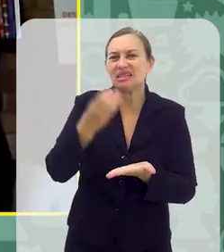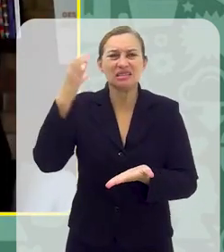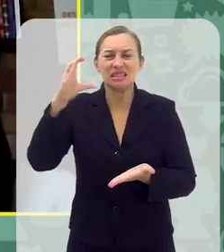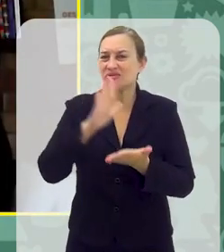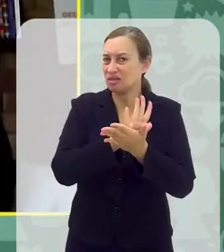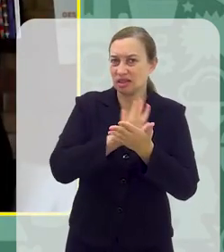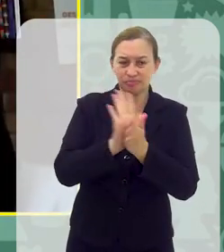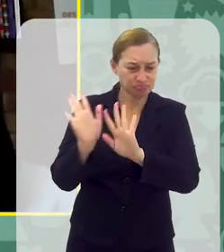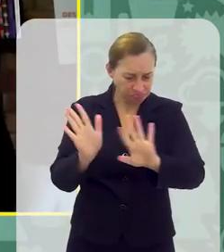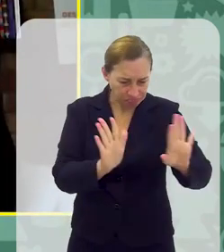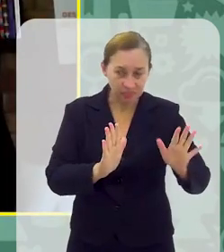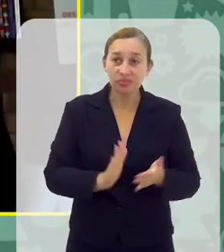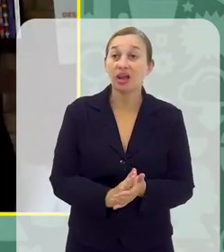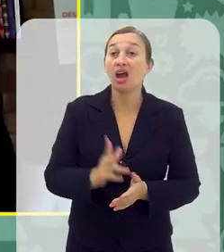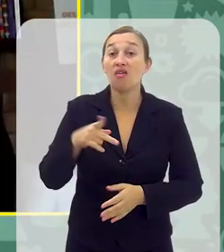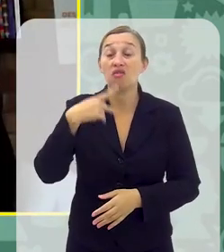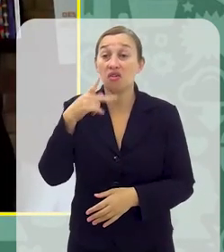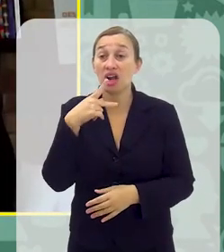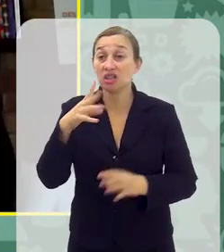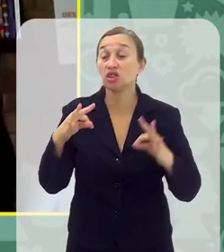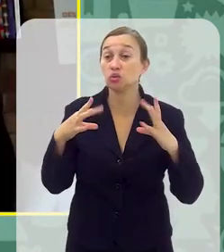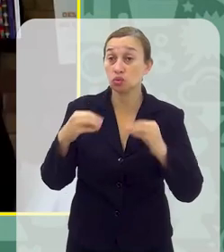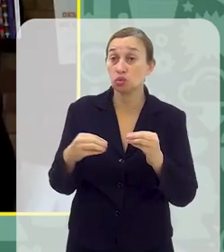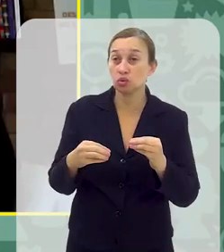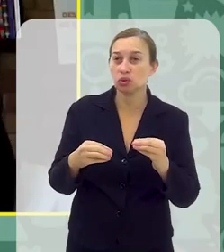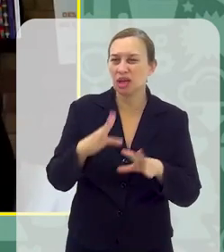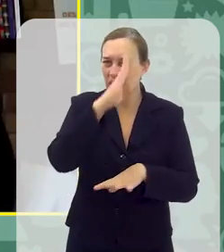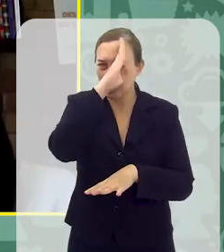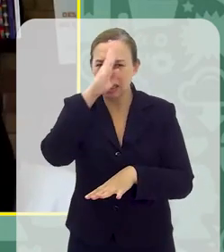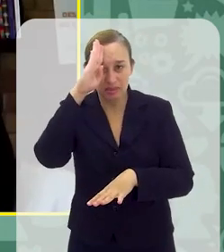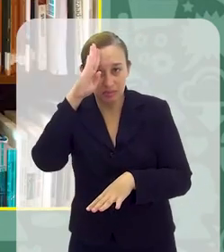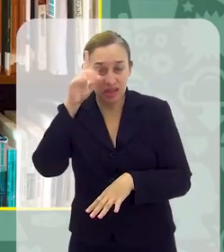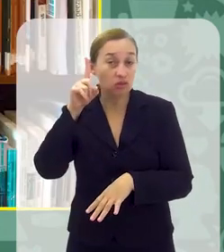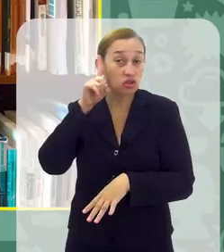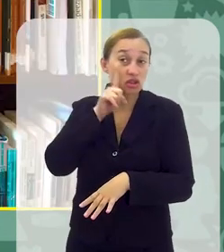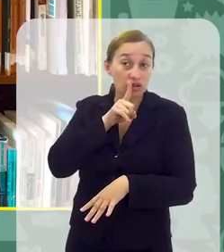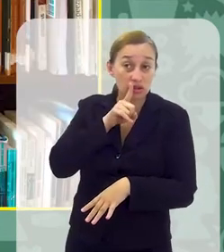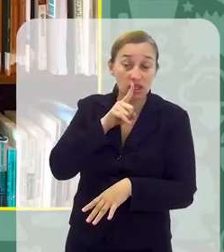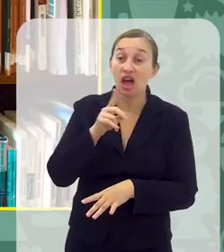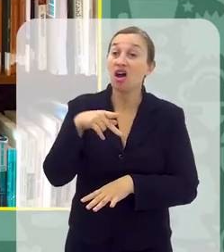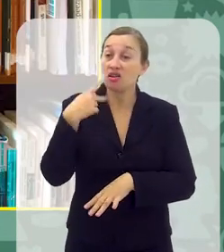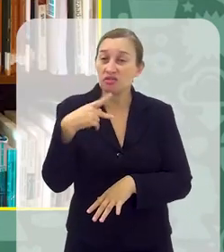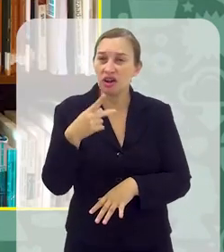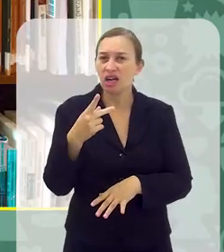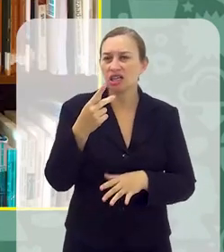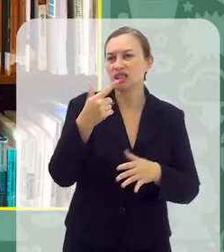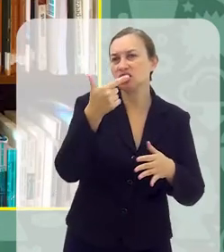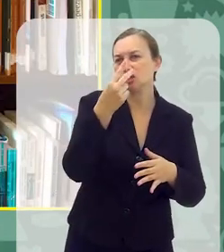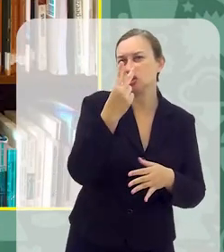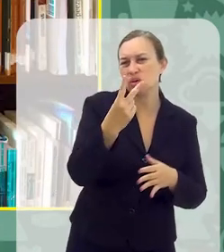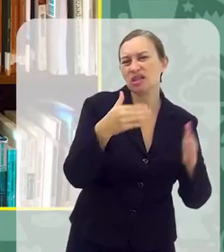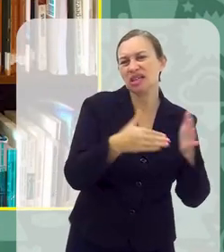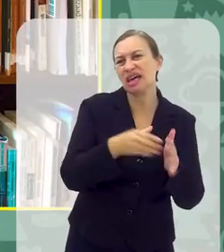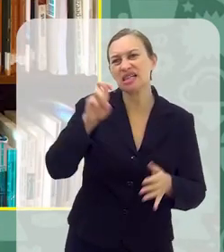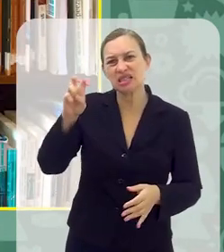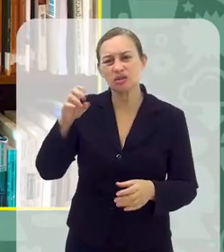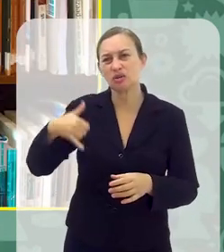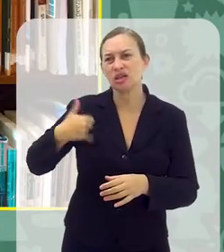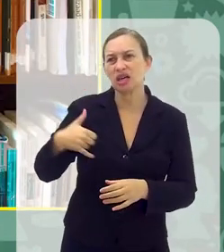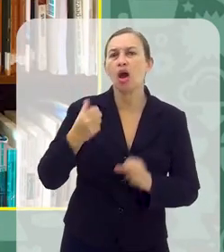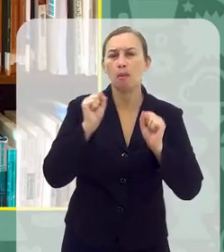científicas Falando dessas recomendações, a academia americana, ela diz que de 2 a 5 anos